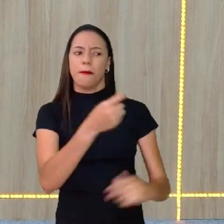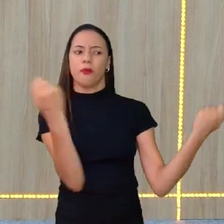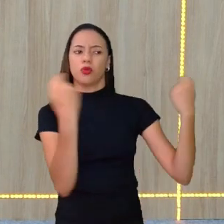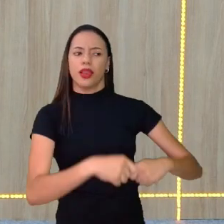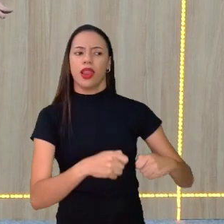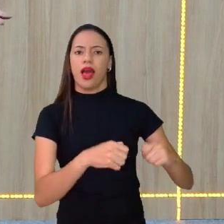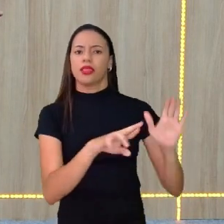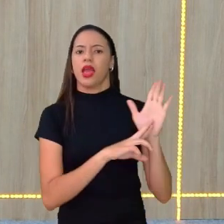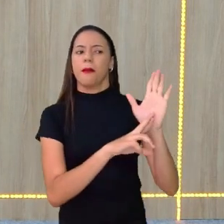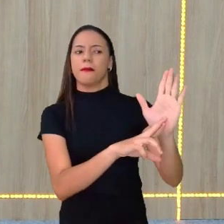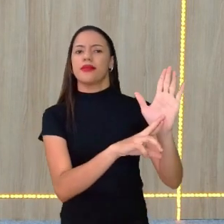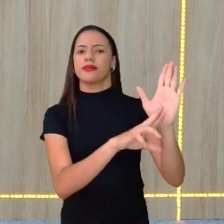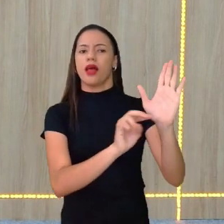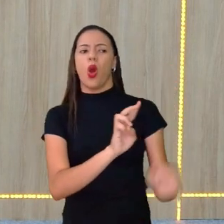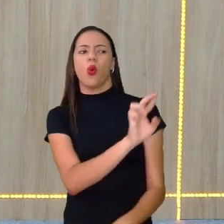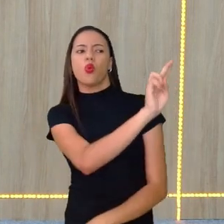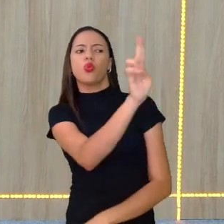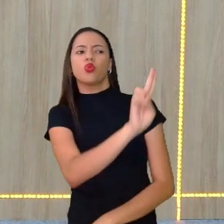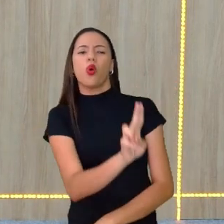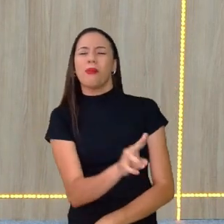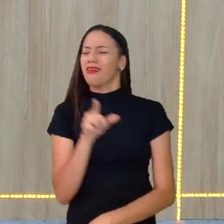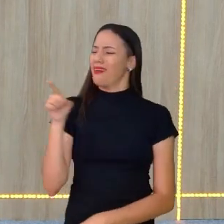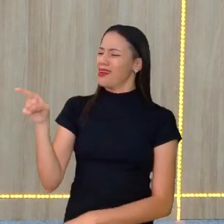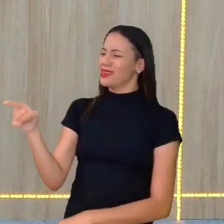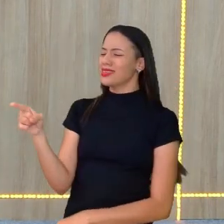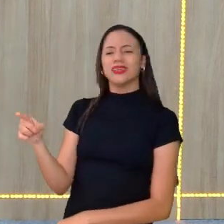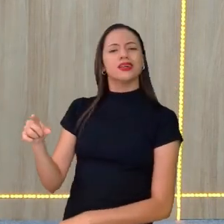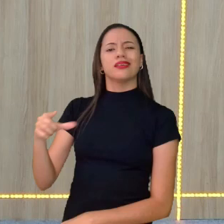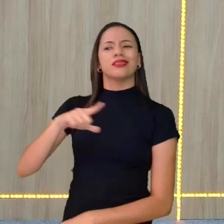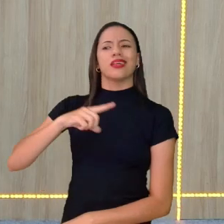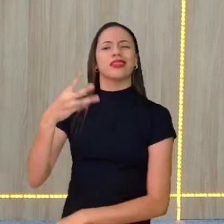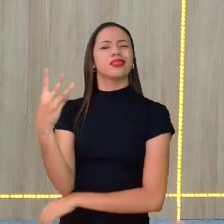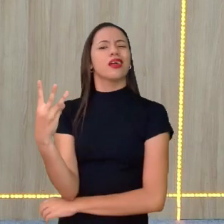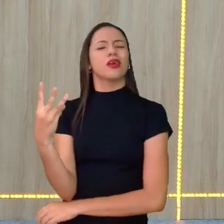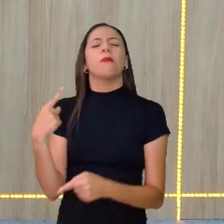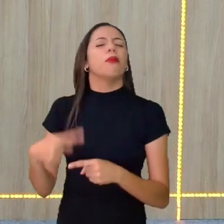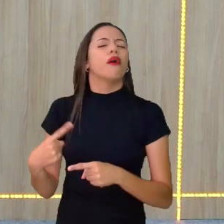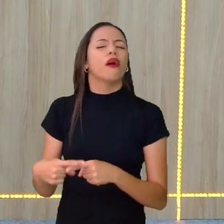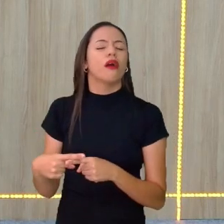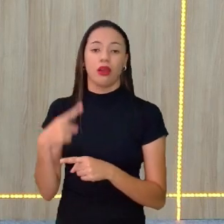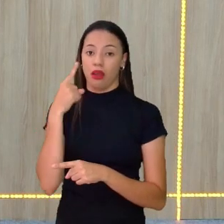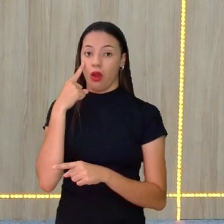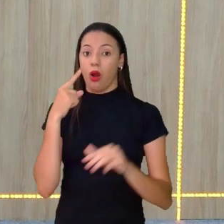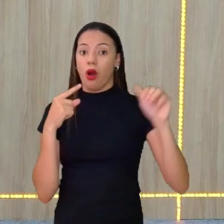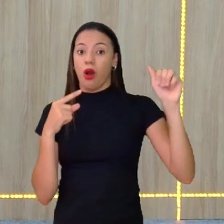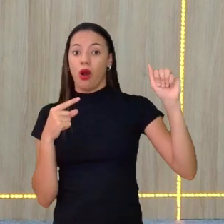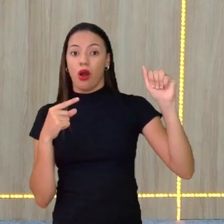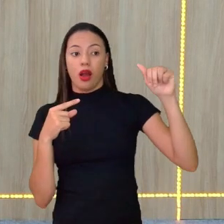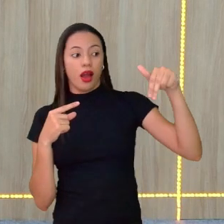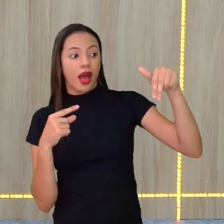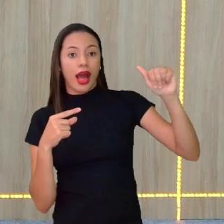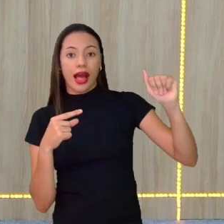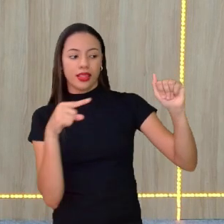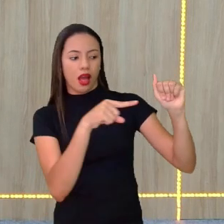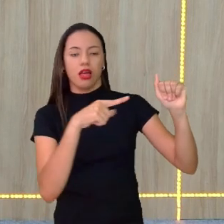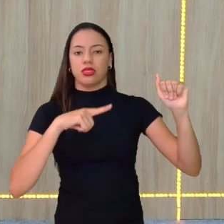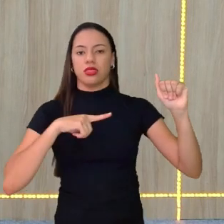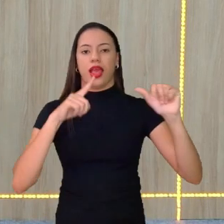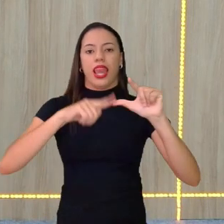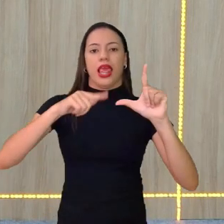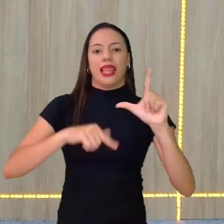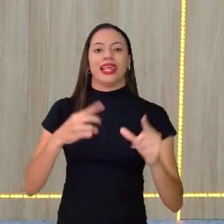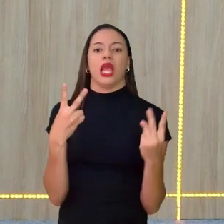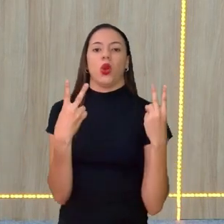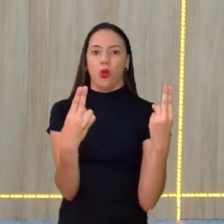tem três. Como é que pode, Ricardinho? Pensa só comigo. Ana, eu tenho a mesma letra iniciando e terminando. Iguais,